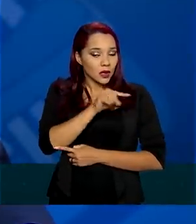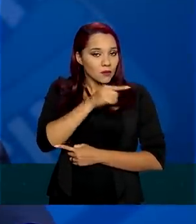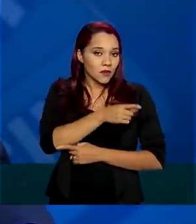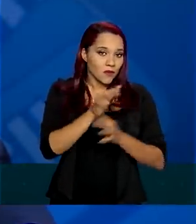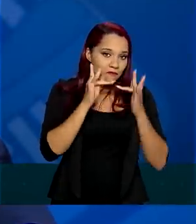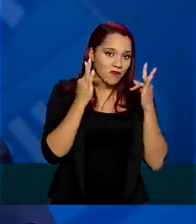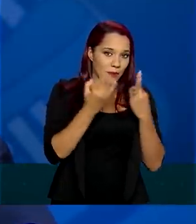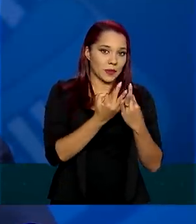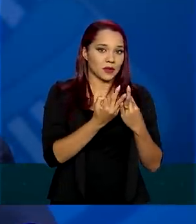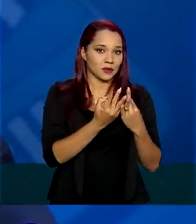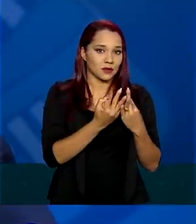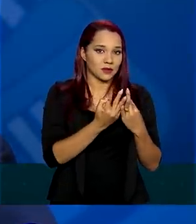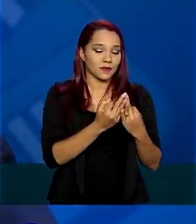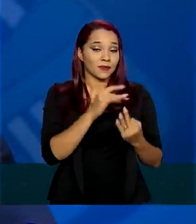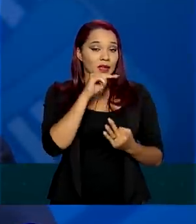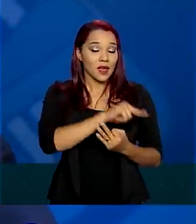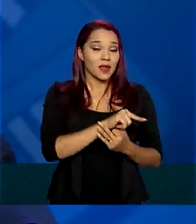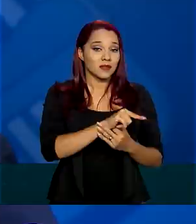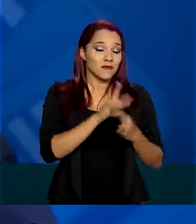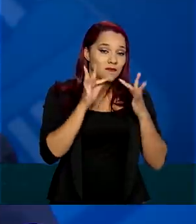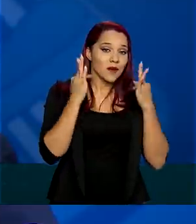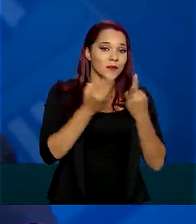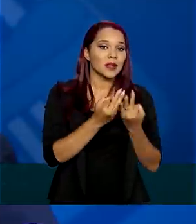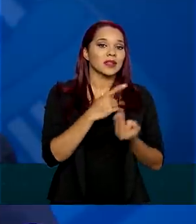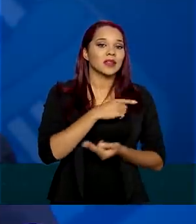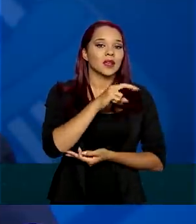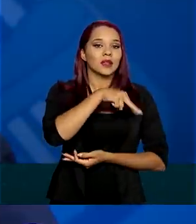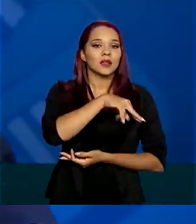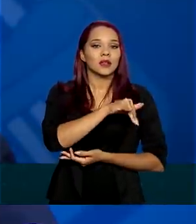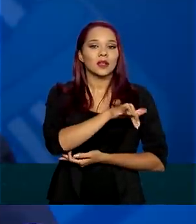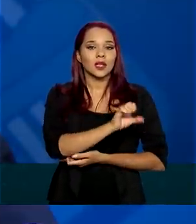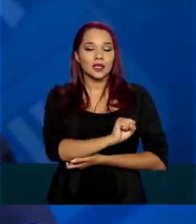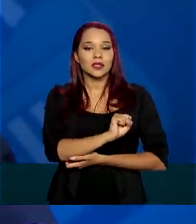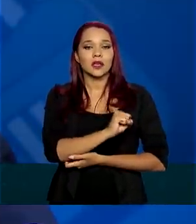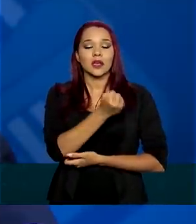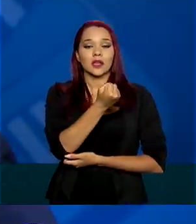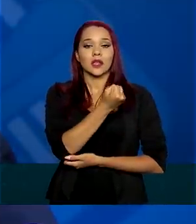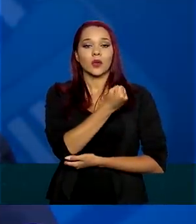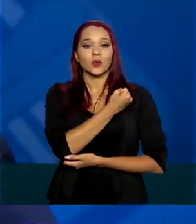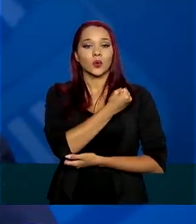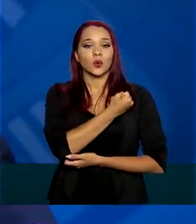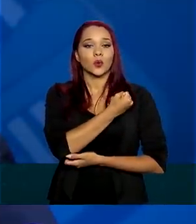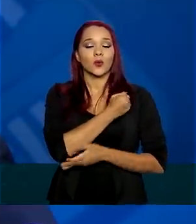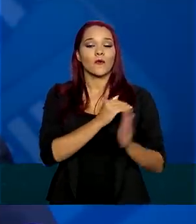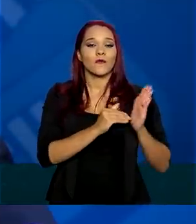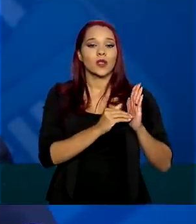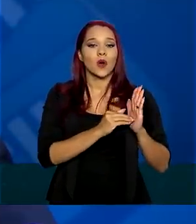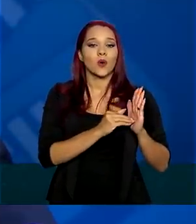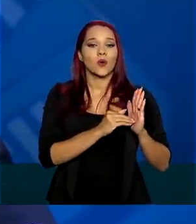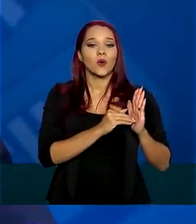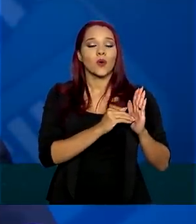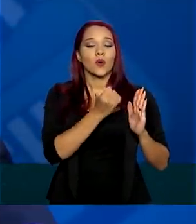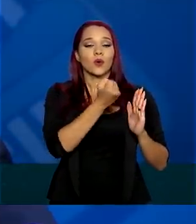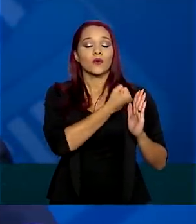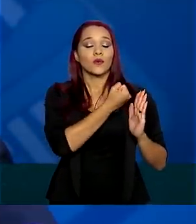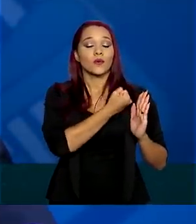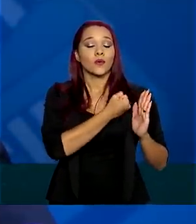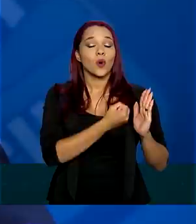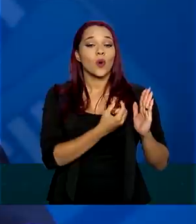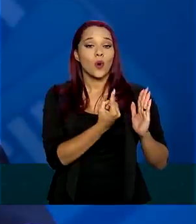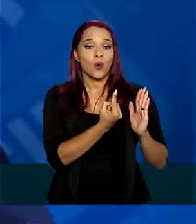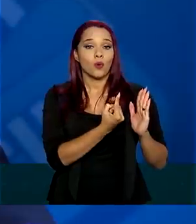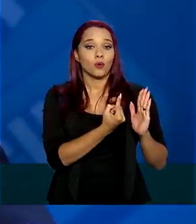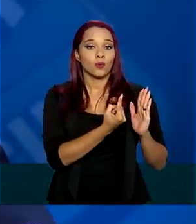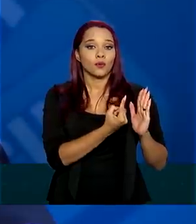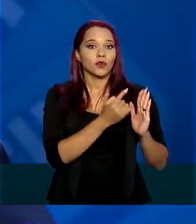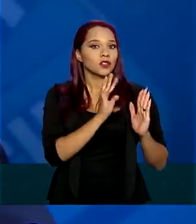famílias que tem o NIS com o número, o dígito 1, o último dígito do NIS é 1, isso